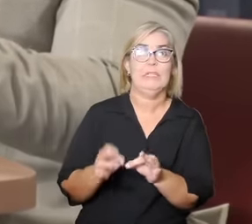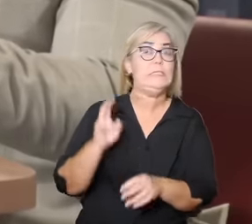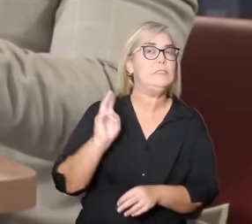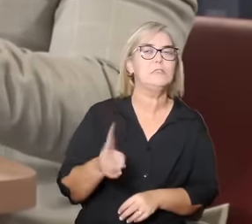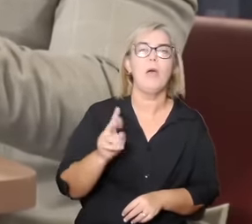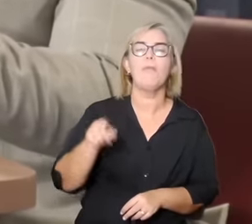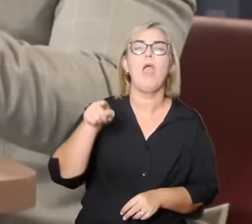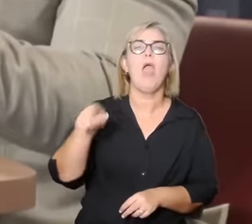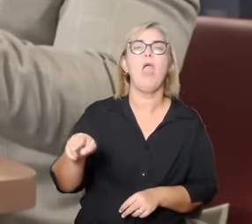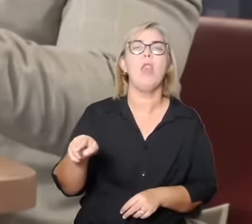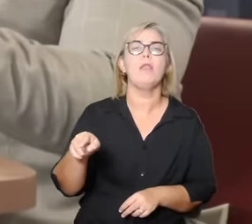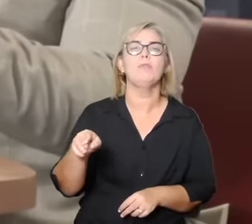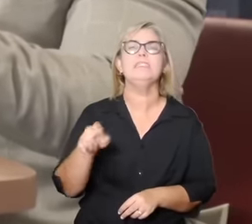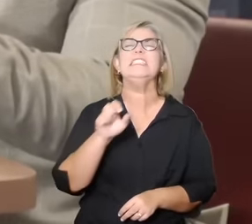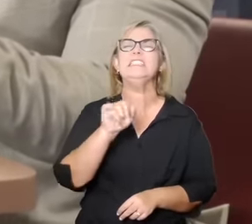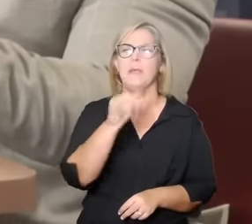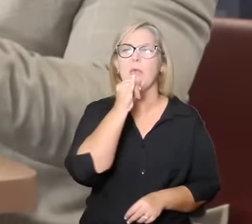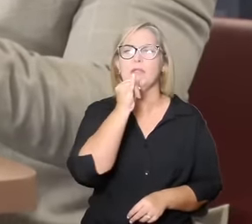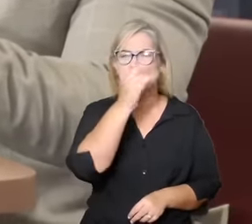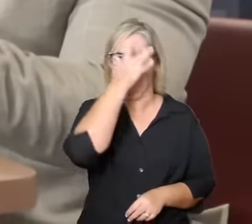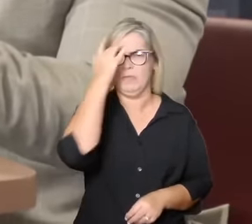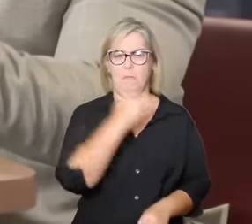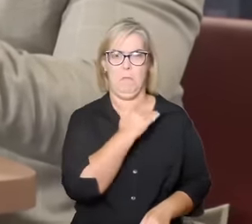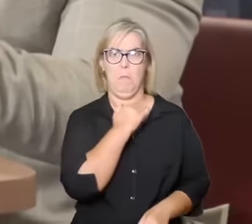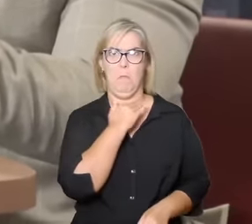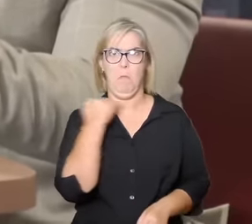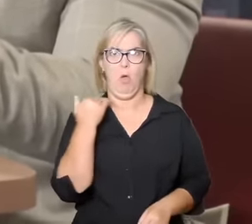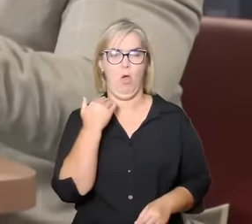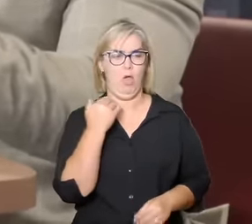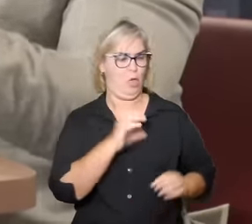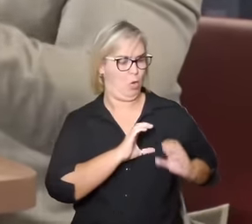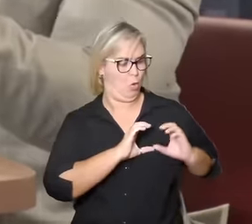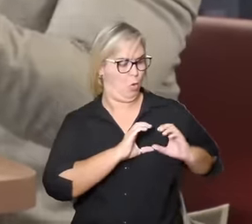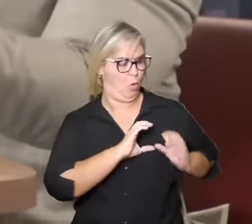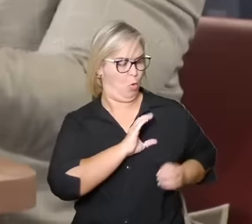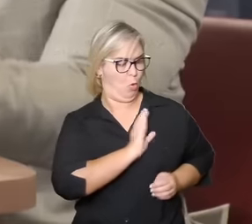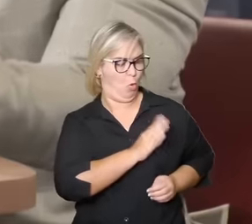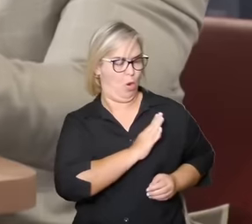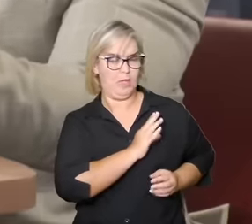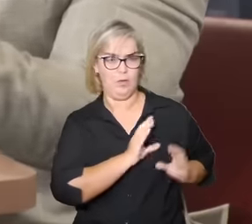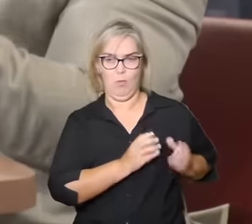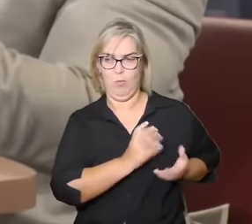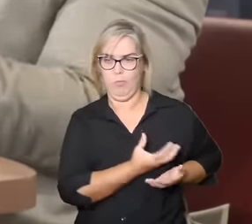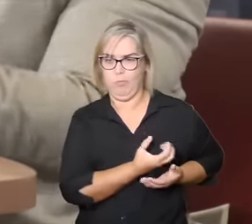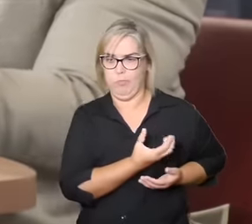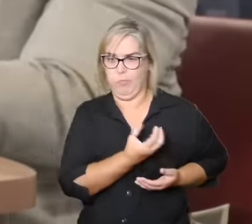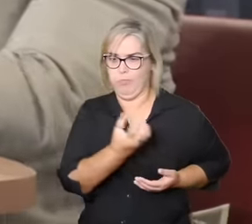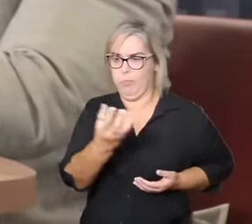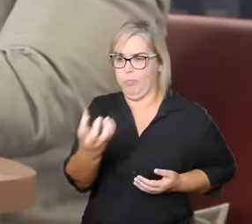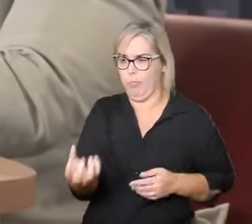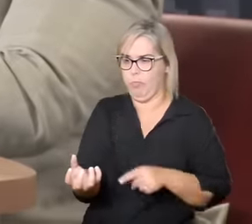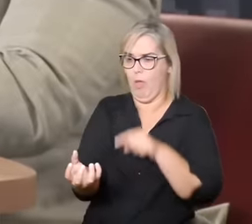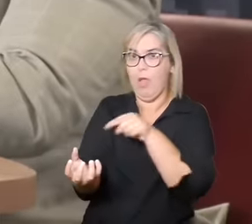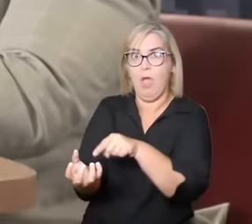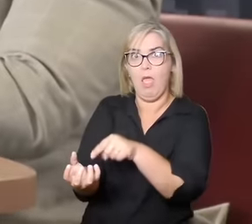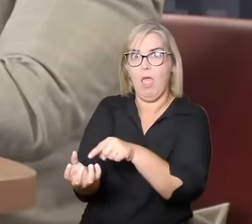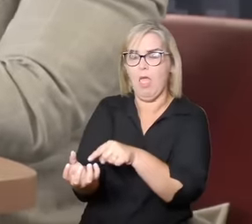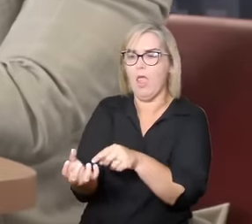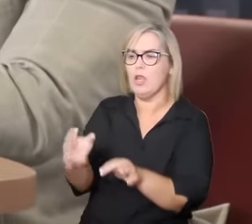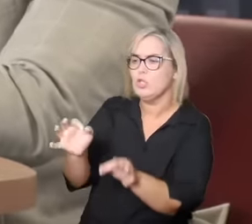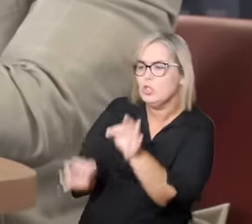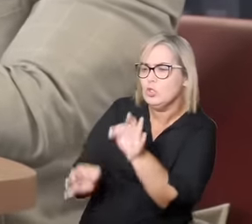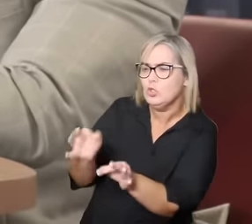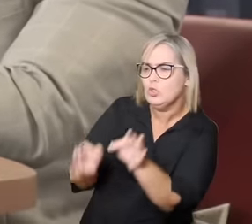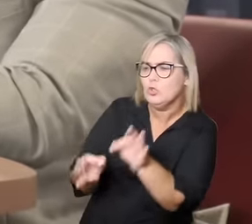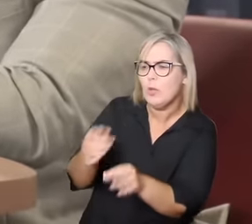balança. E essa balança tem um lado, o coração da pessoa que partiu, e, do outro lado, uma pena, uma